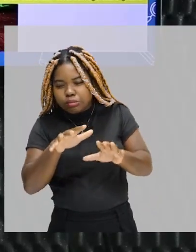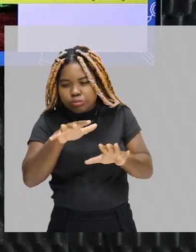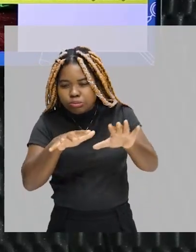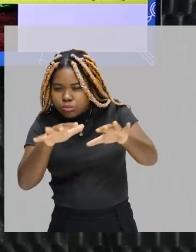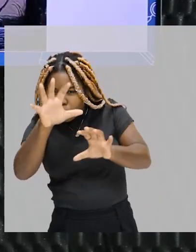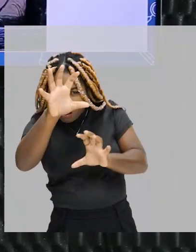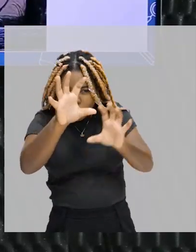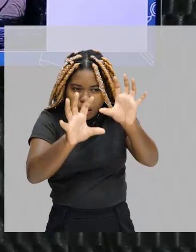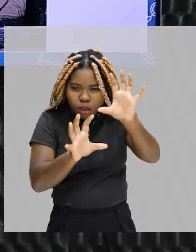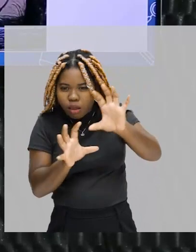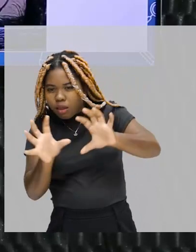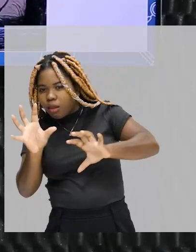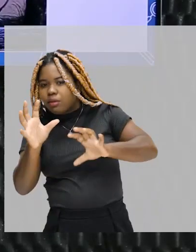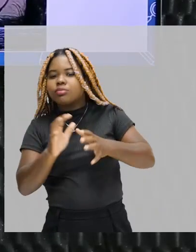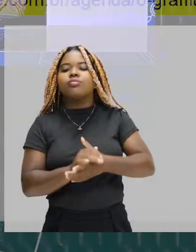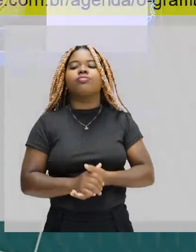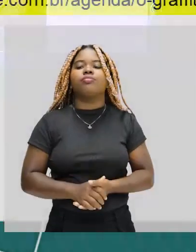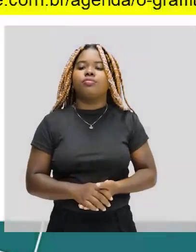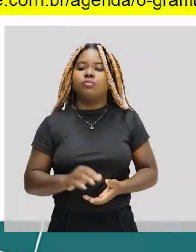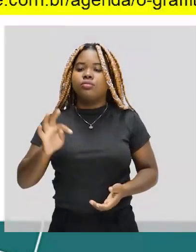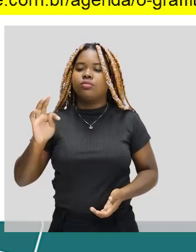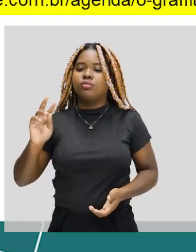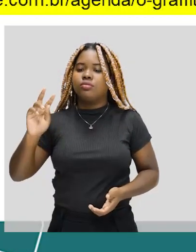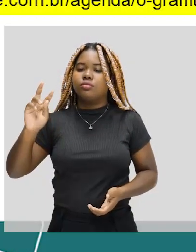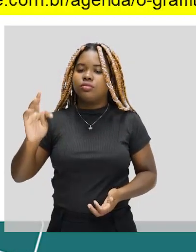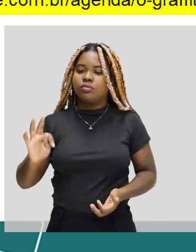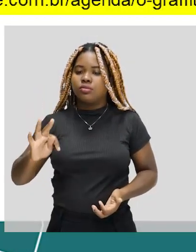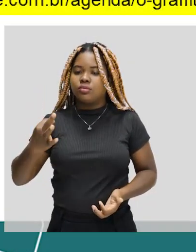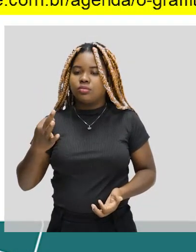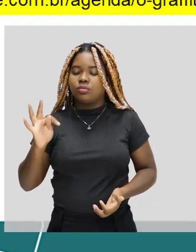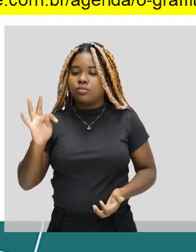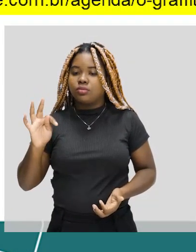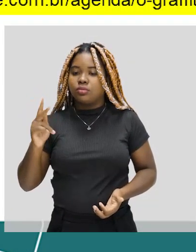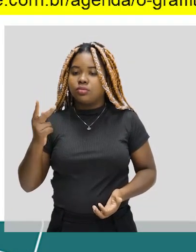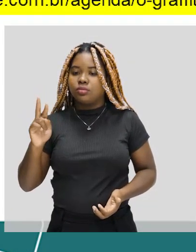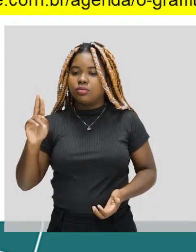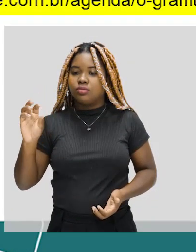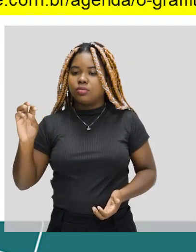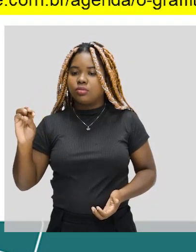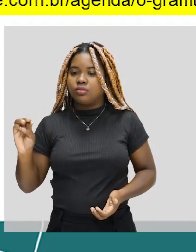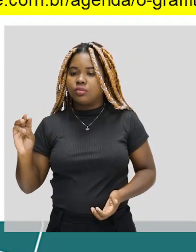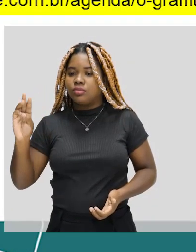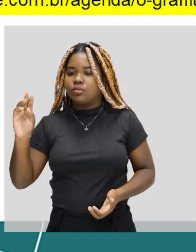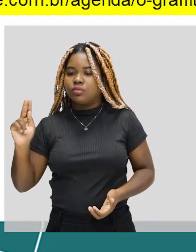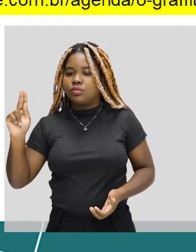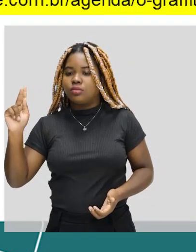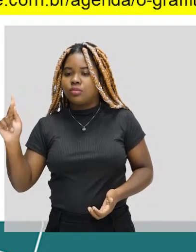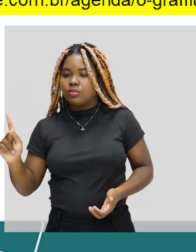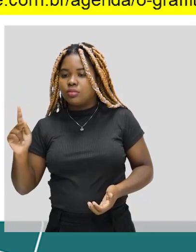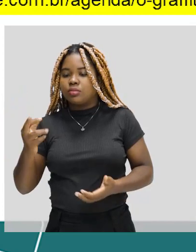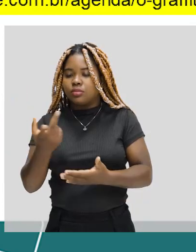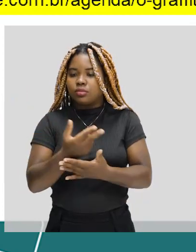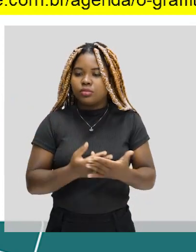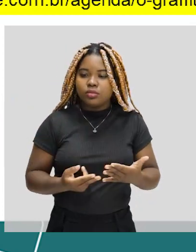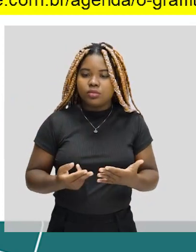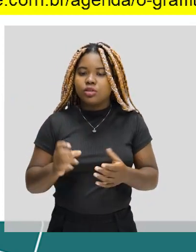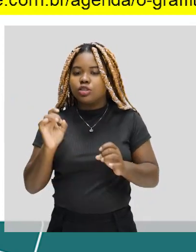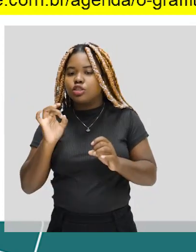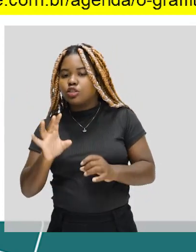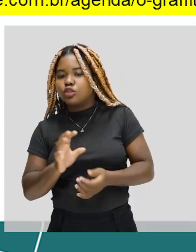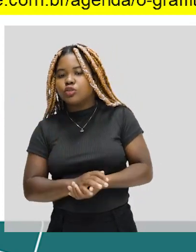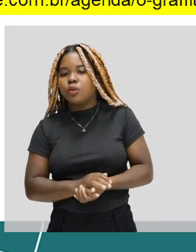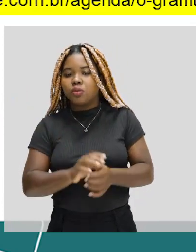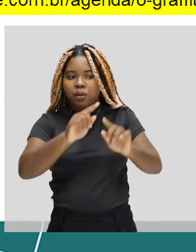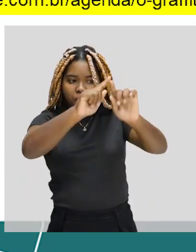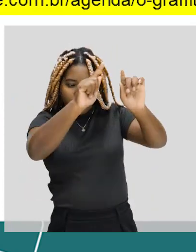desenhos bem interessantes. O Throw Up, uma forma de grafite que consiste em desenhar somente os contornos